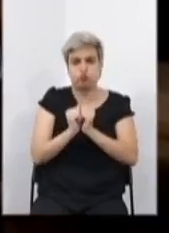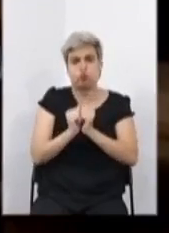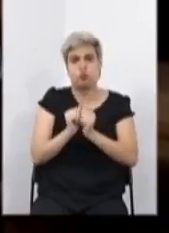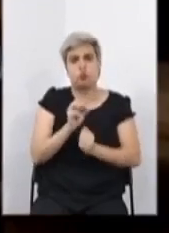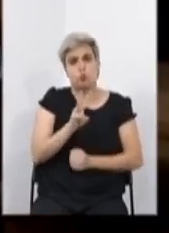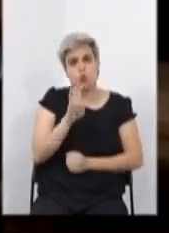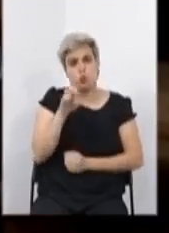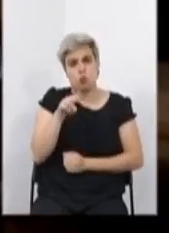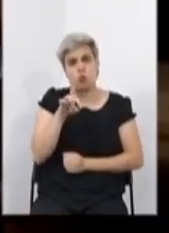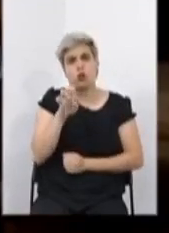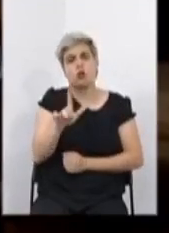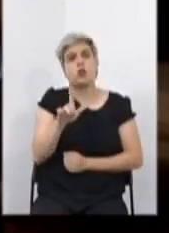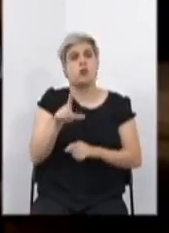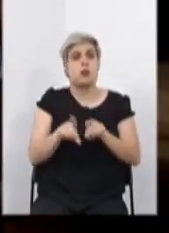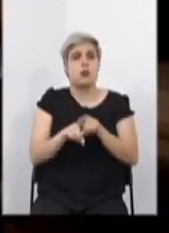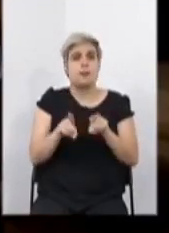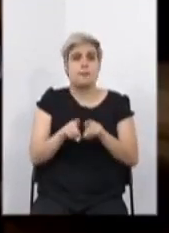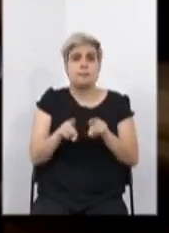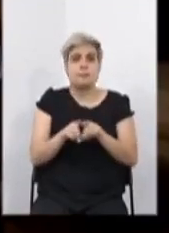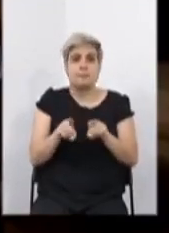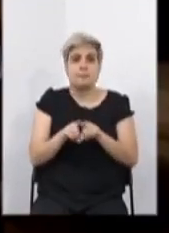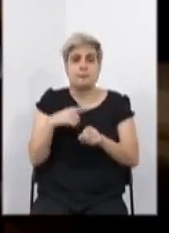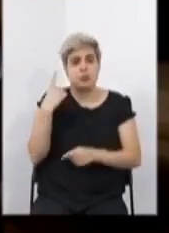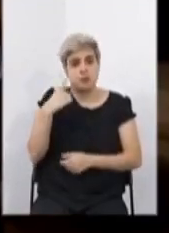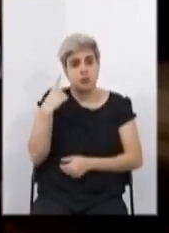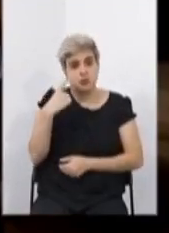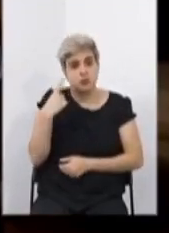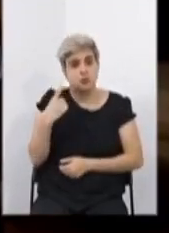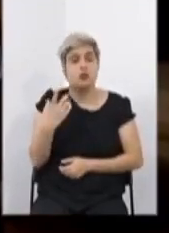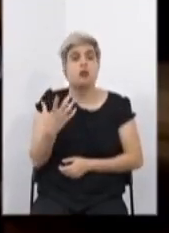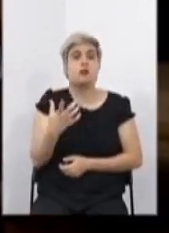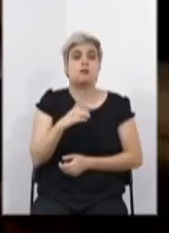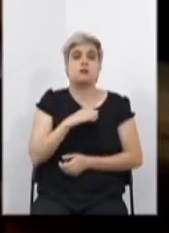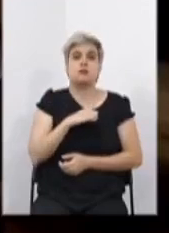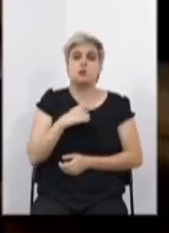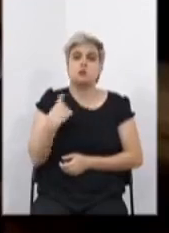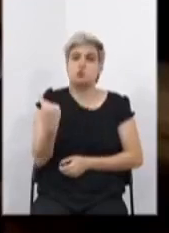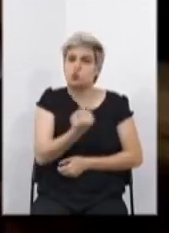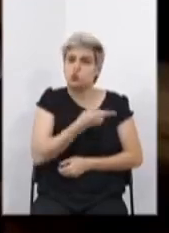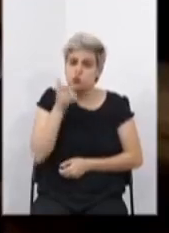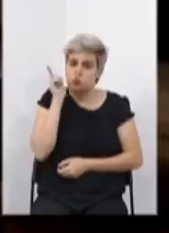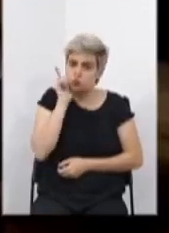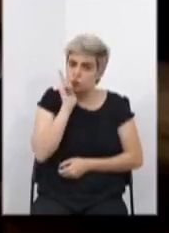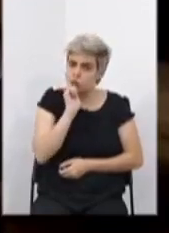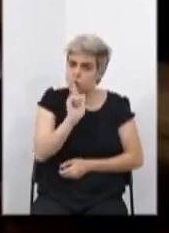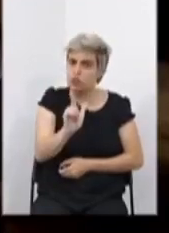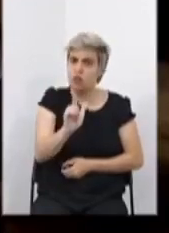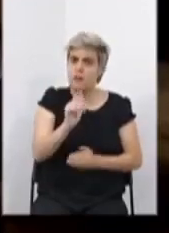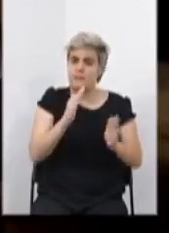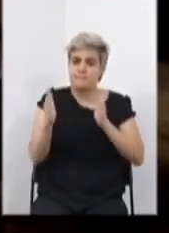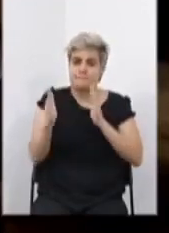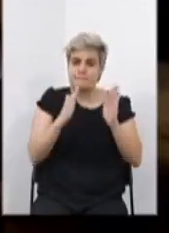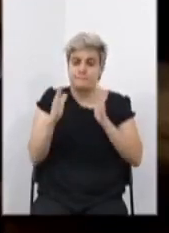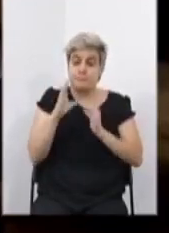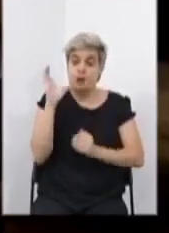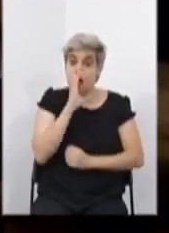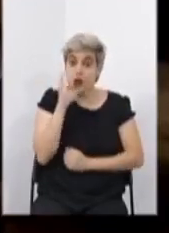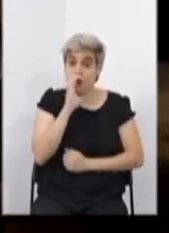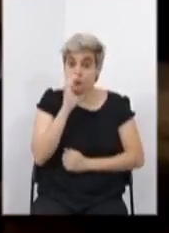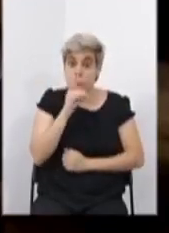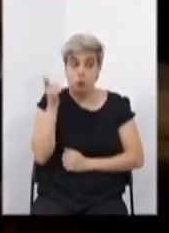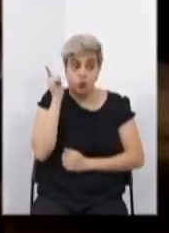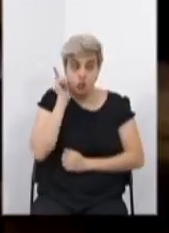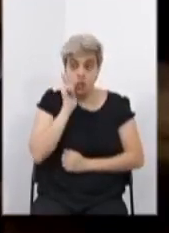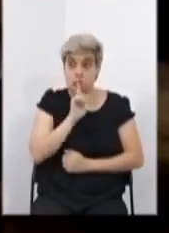dessa comissão, o ilustre deputado professor Eder Mesquita, para que nós possamos, num período mais rápido, realizar